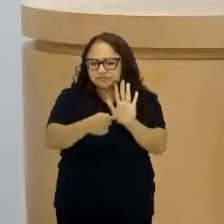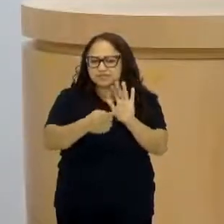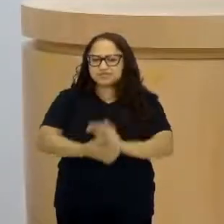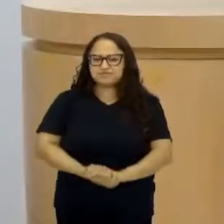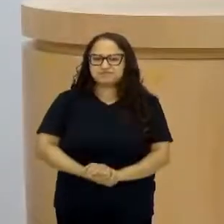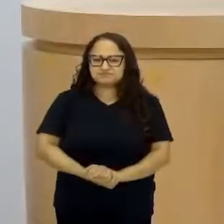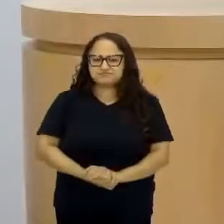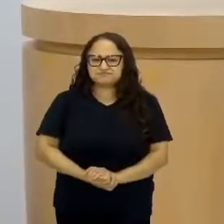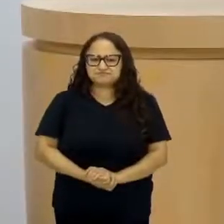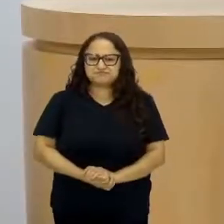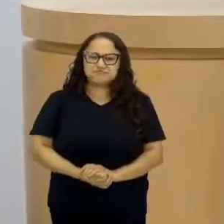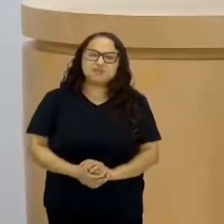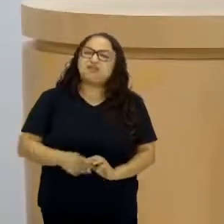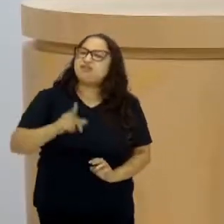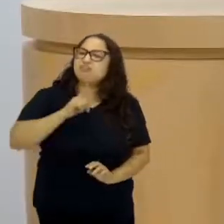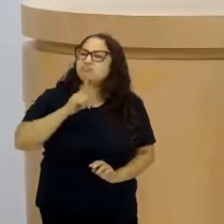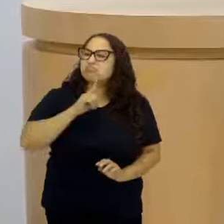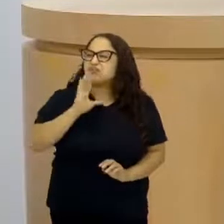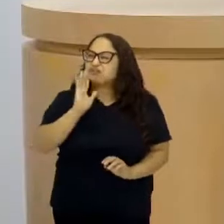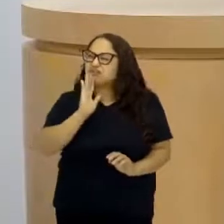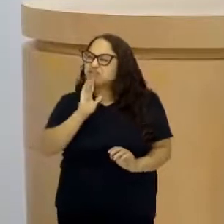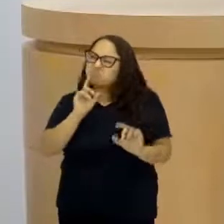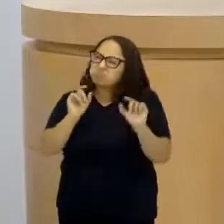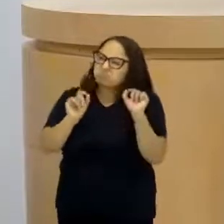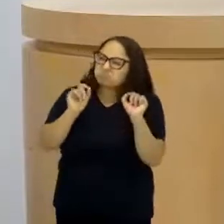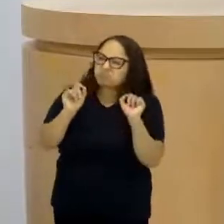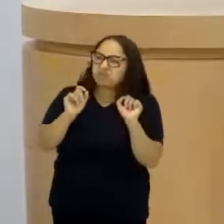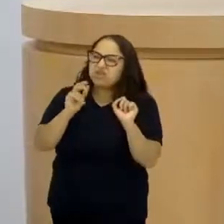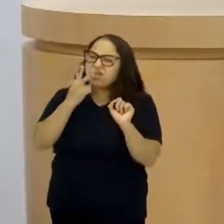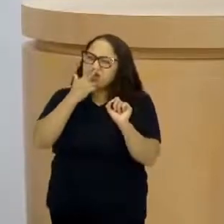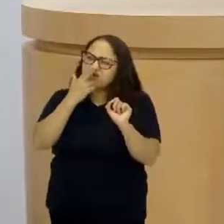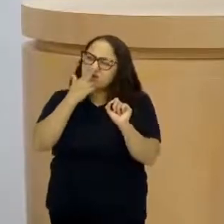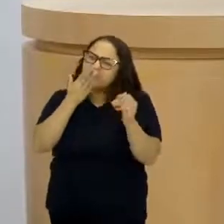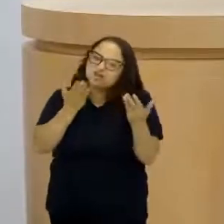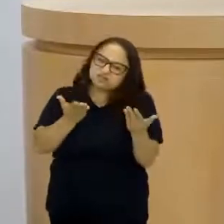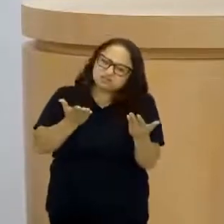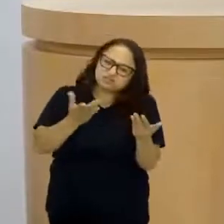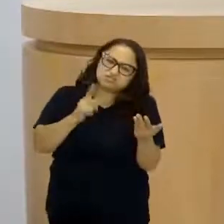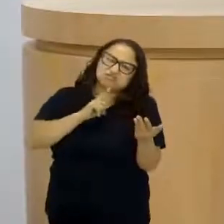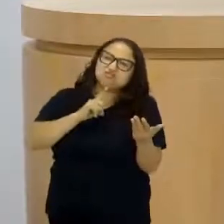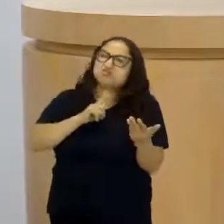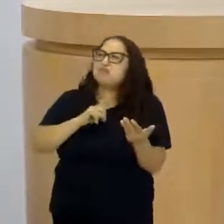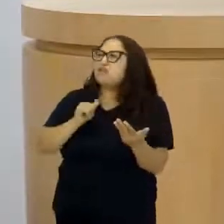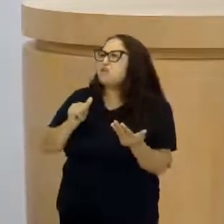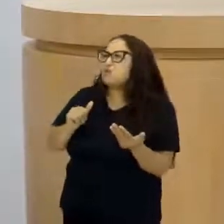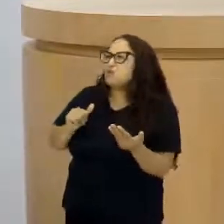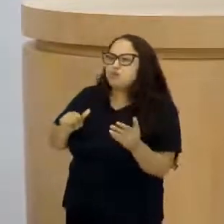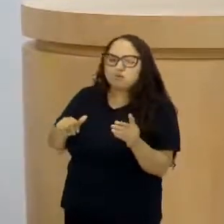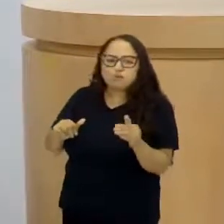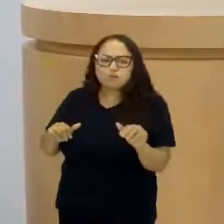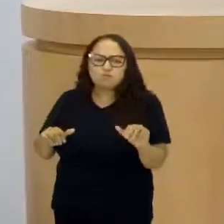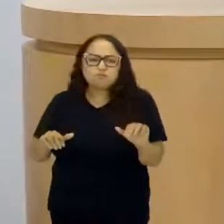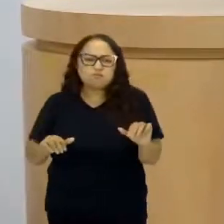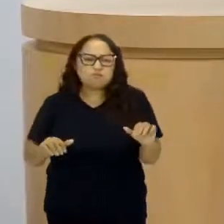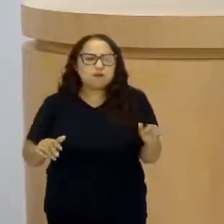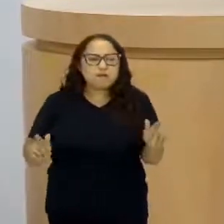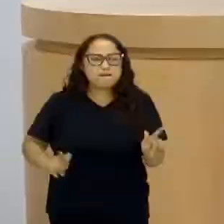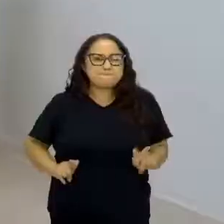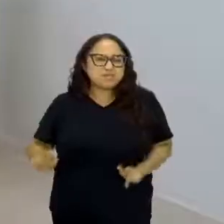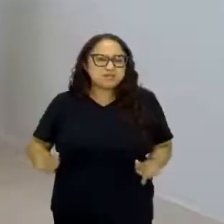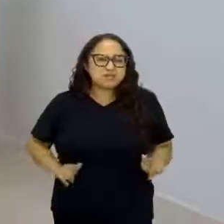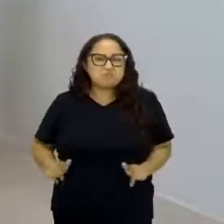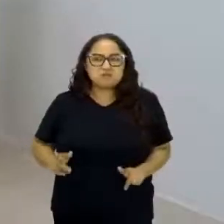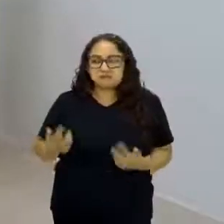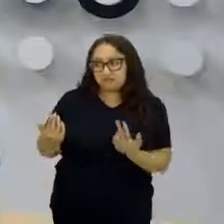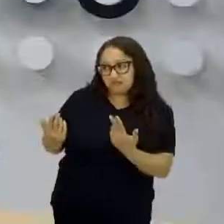argumento. Tem alguma coisa aí... Ah, sabe por Porque eu acho. Porque eu tenho uma prima e ela... É por isso. Esse é o argumento. Ah, a sua